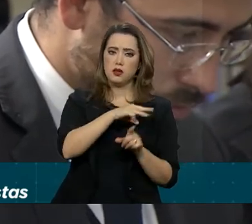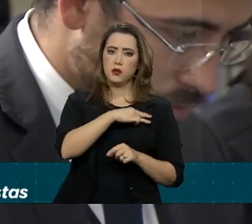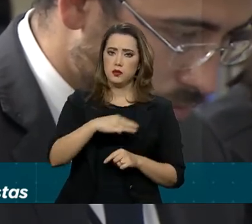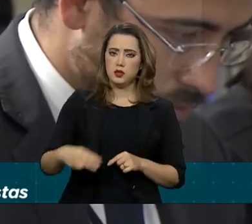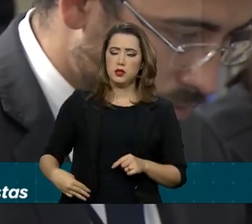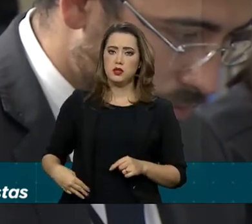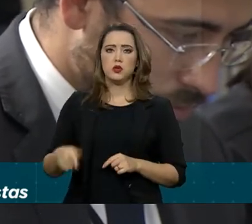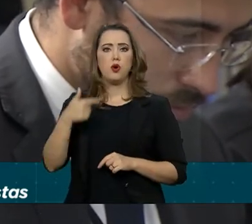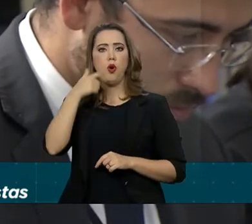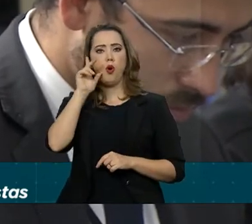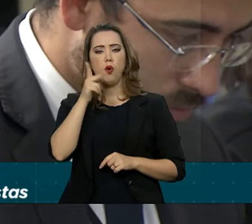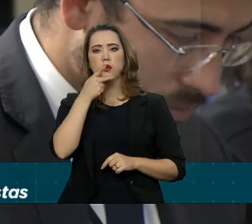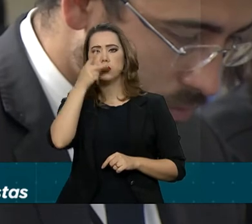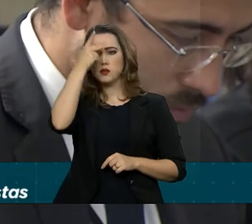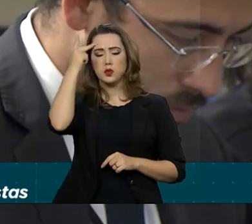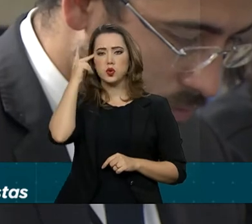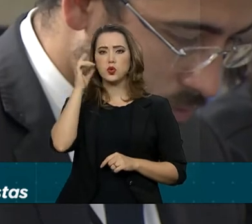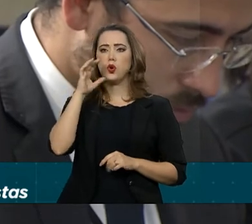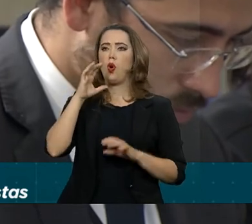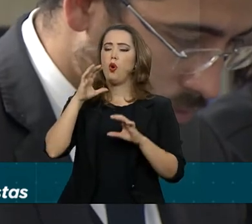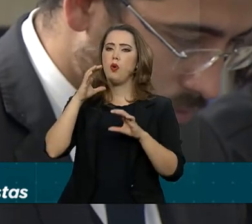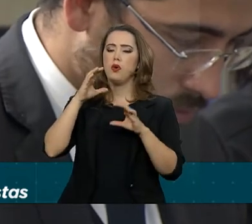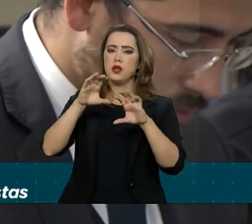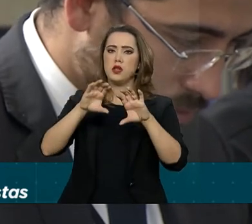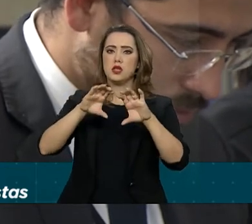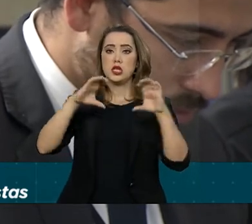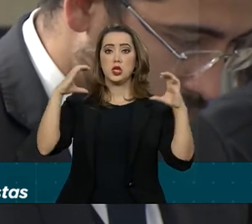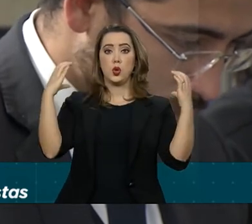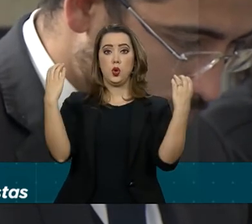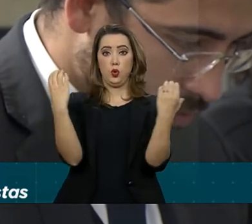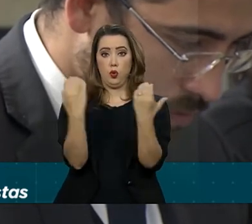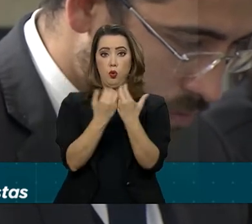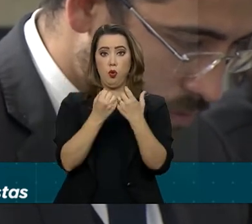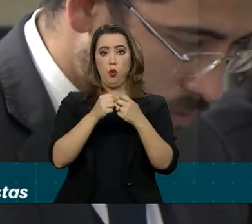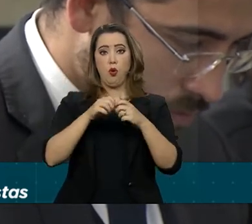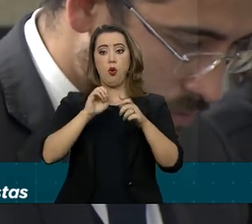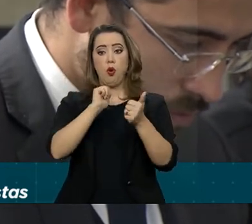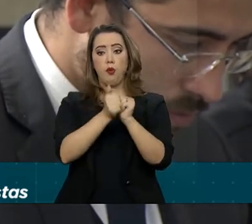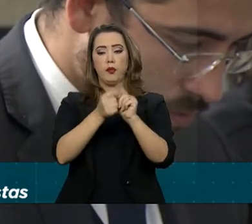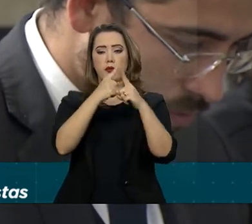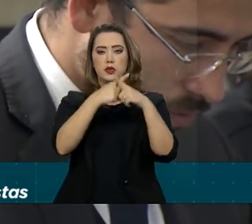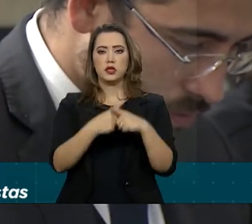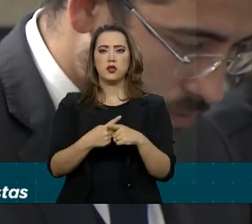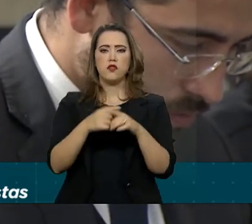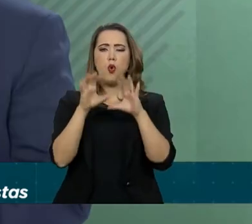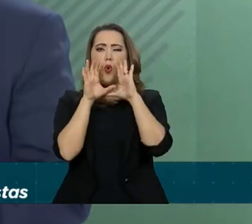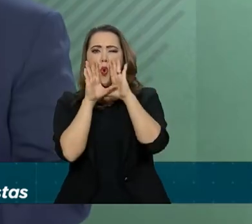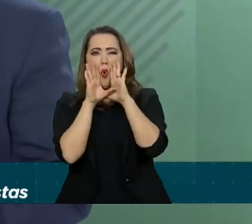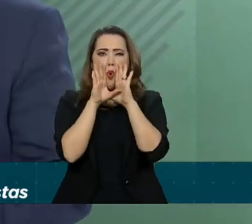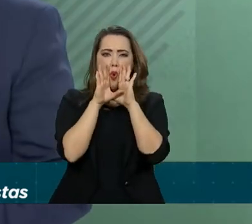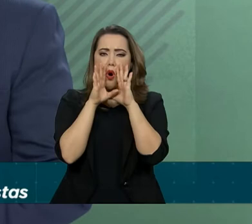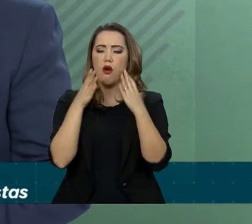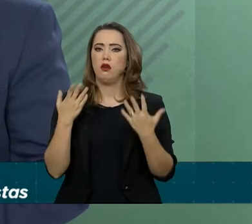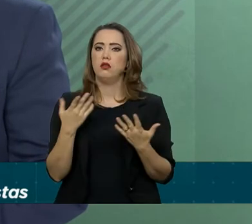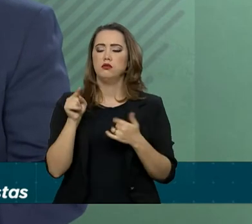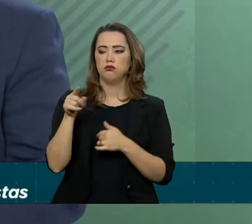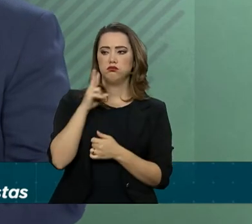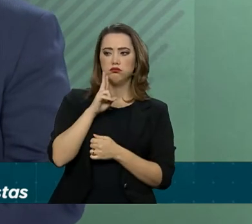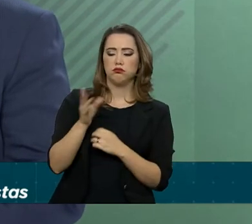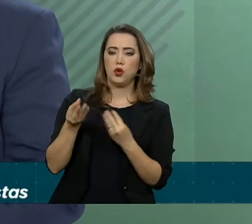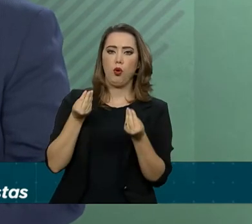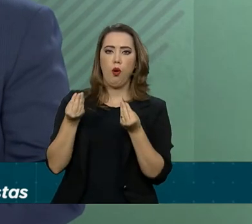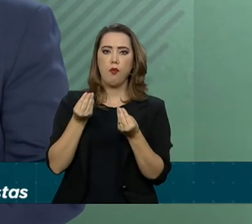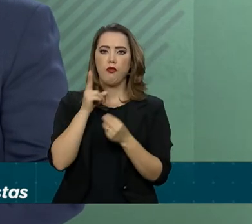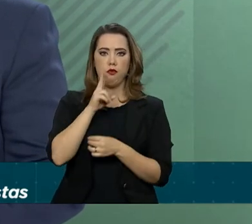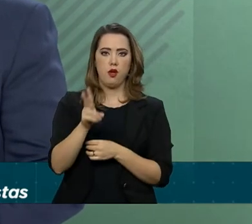Maracanã, se ouviu algumas vaias. Queria saber qual foi a avaliação dele sobre isso. E só mencionando uma questão